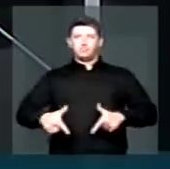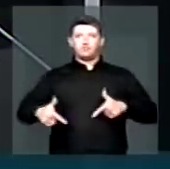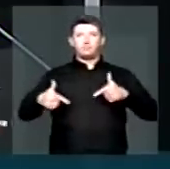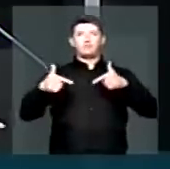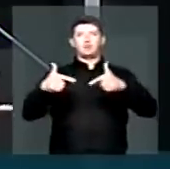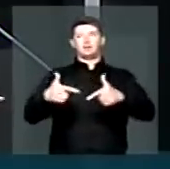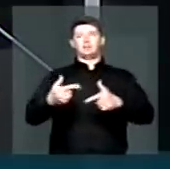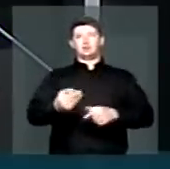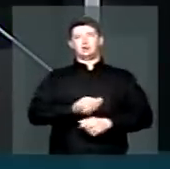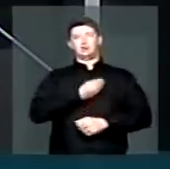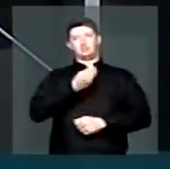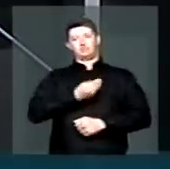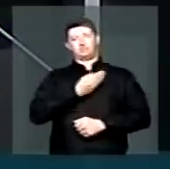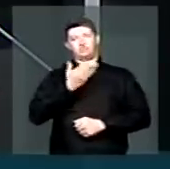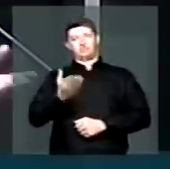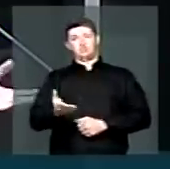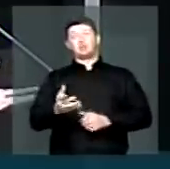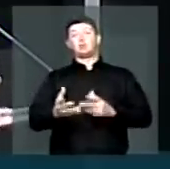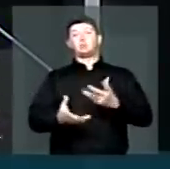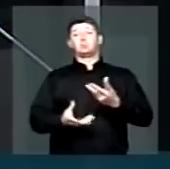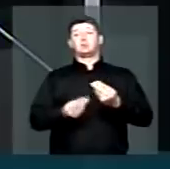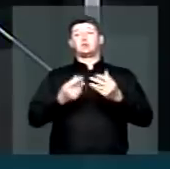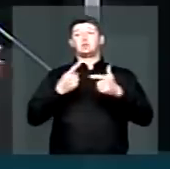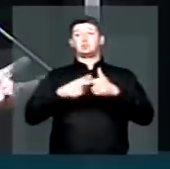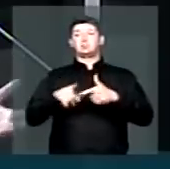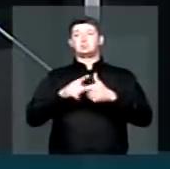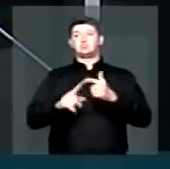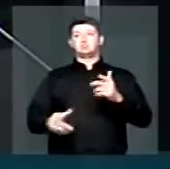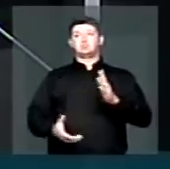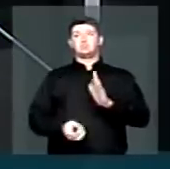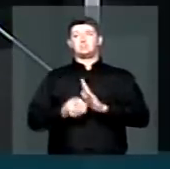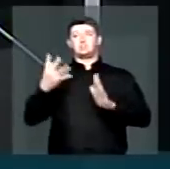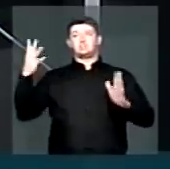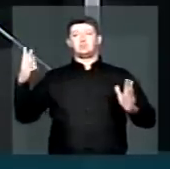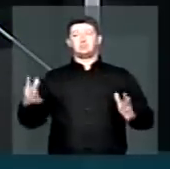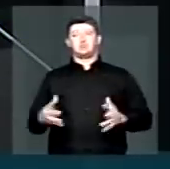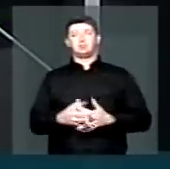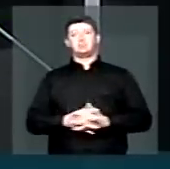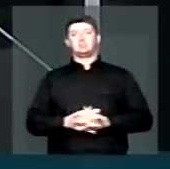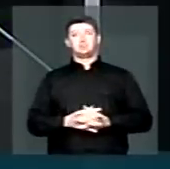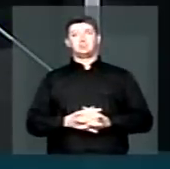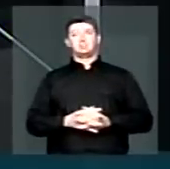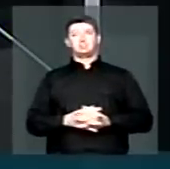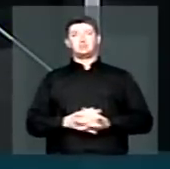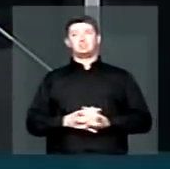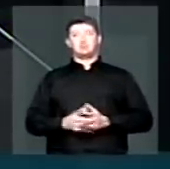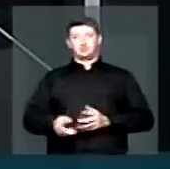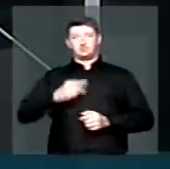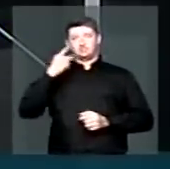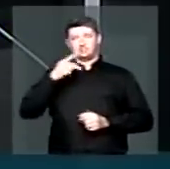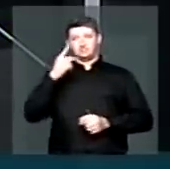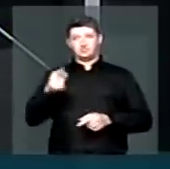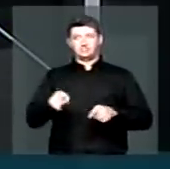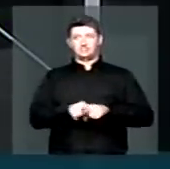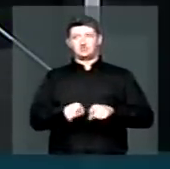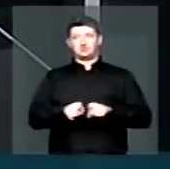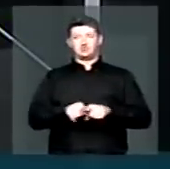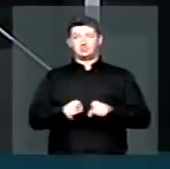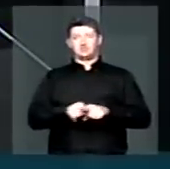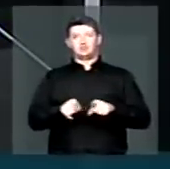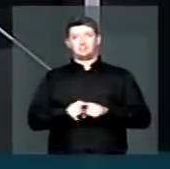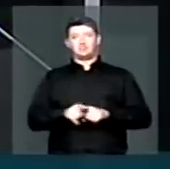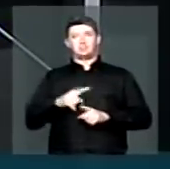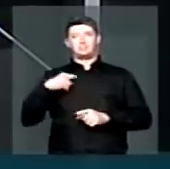milagre da vida com os obstáculos que o cotidiano nos traz. E dizer que para